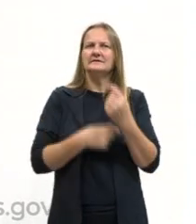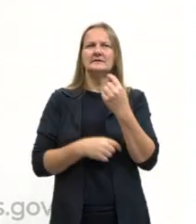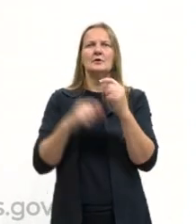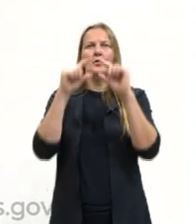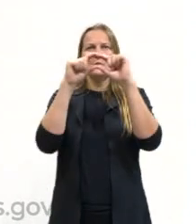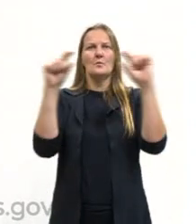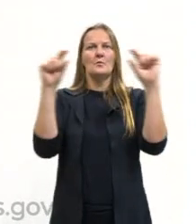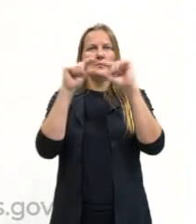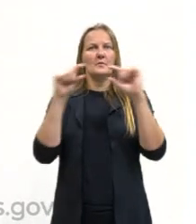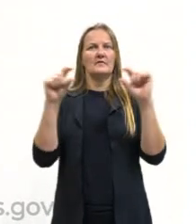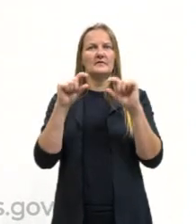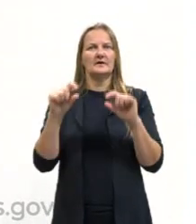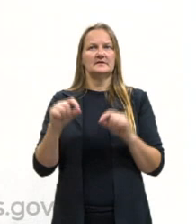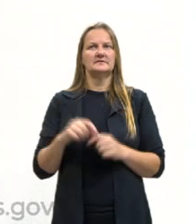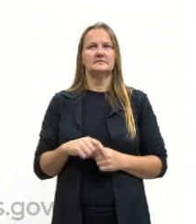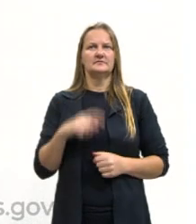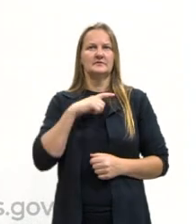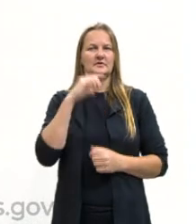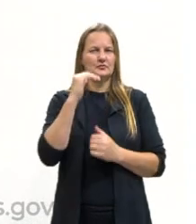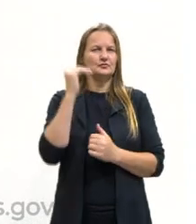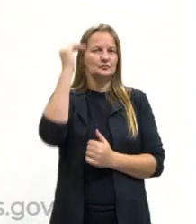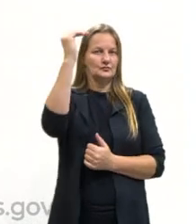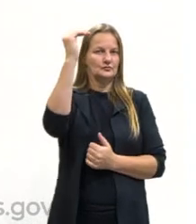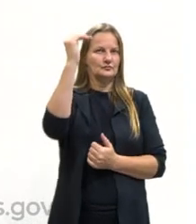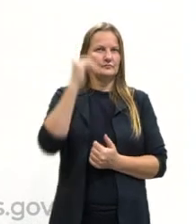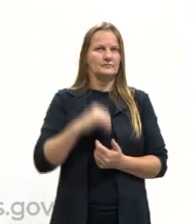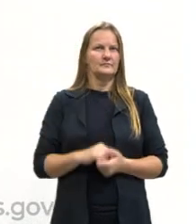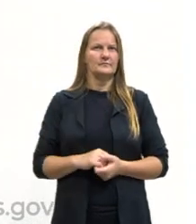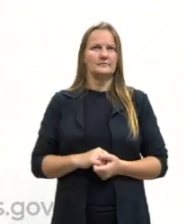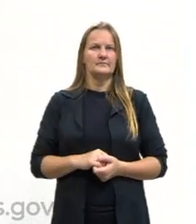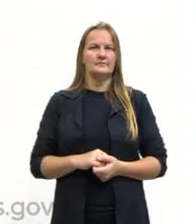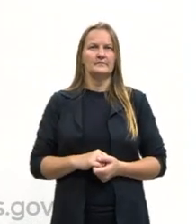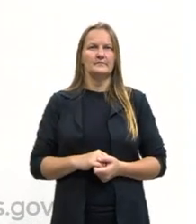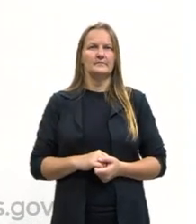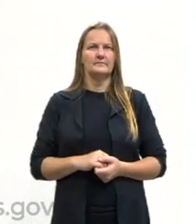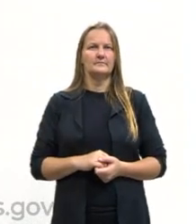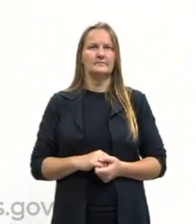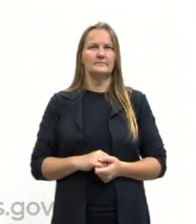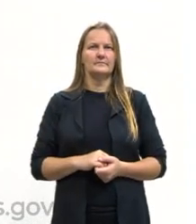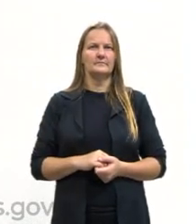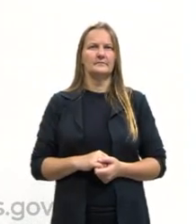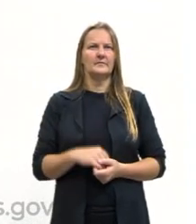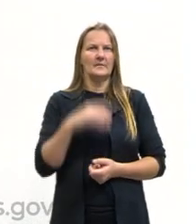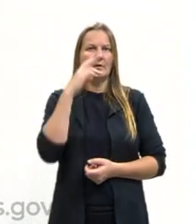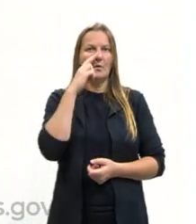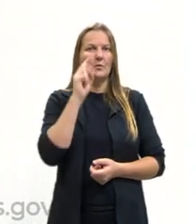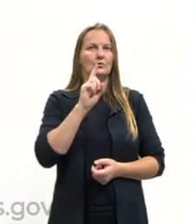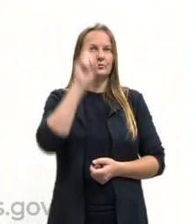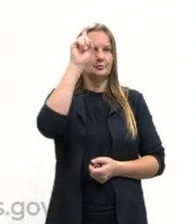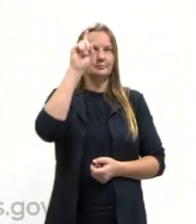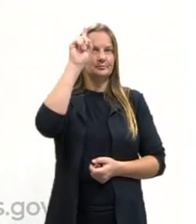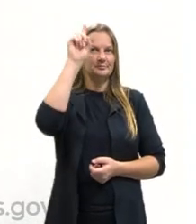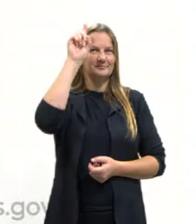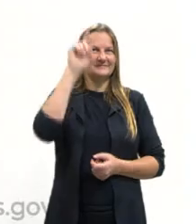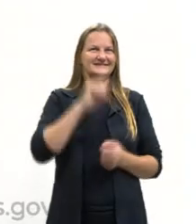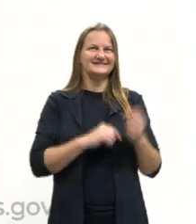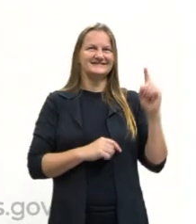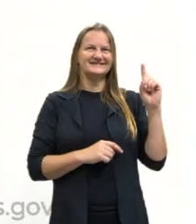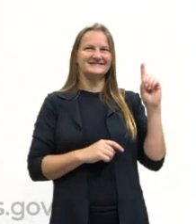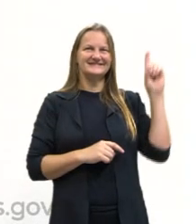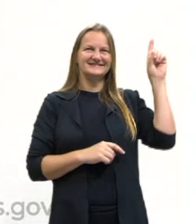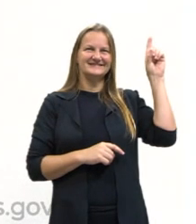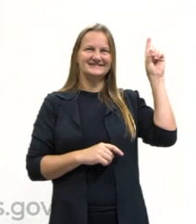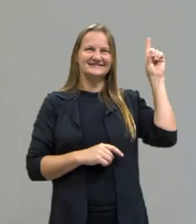frase lá no cantinho, que está ali em cima, da colega de Libras, que eu acho fantástica, que para mim é a melhor definição